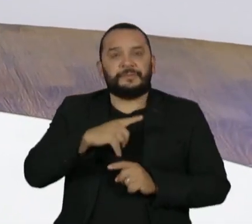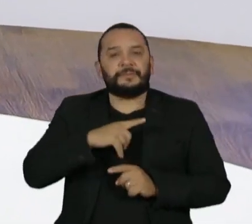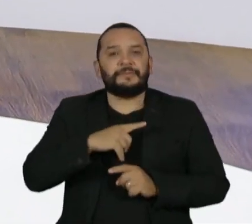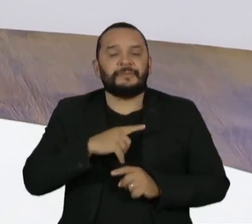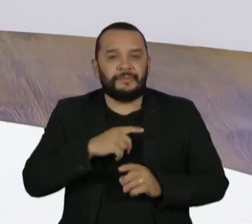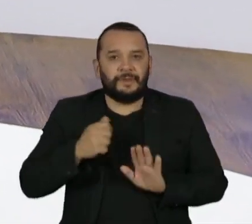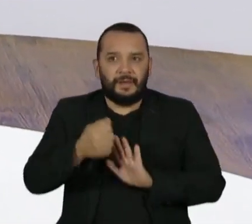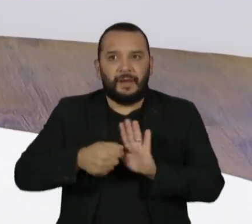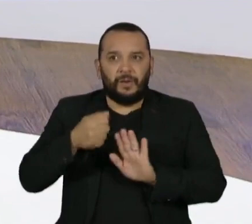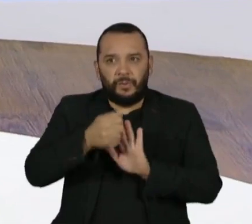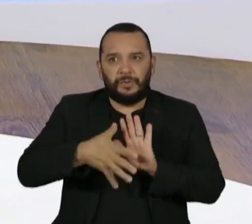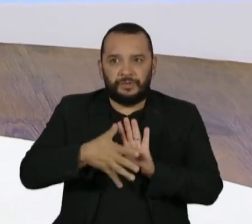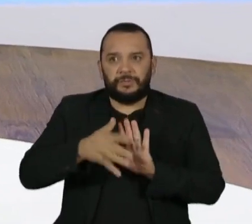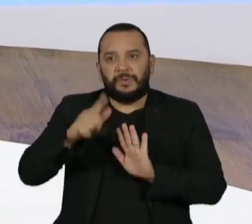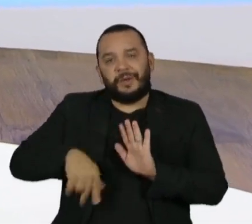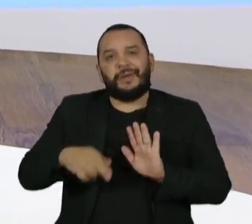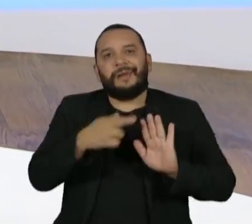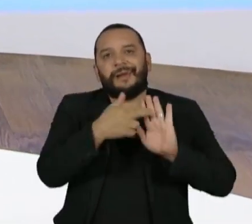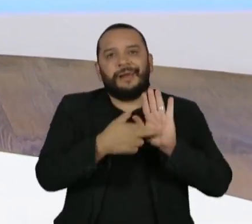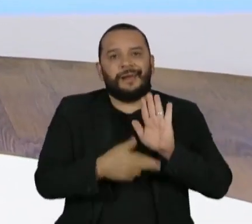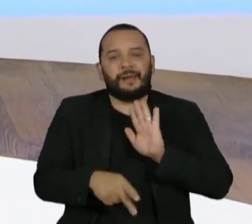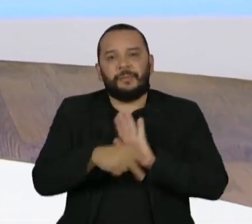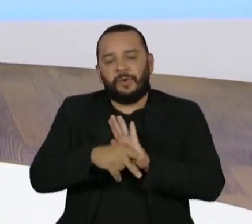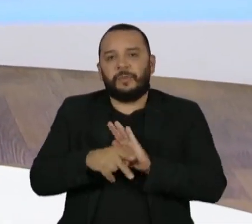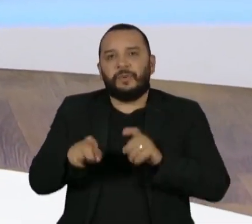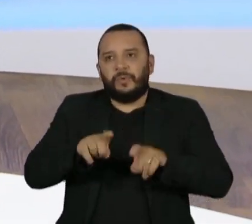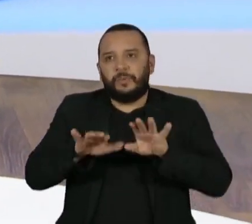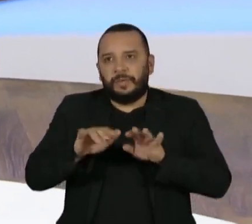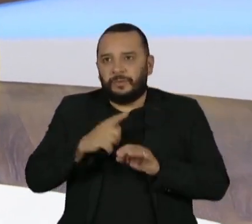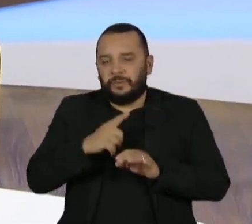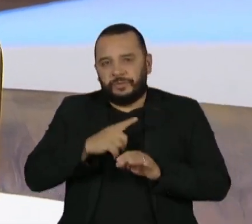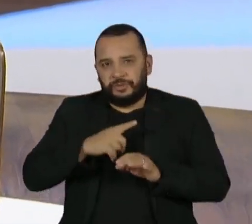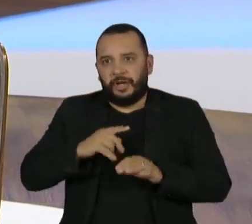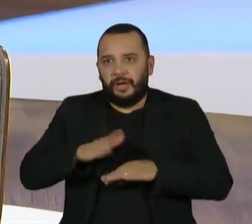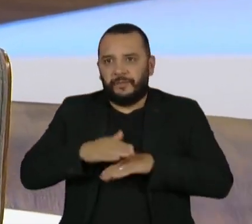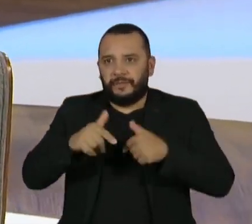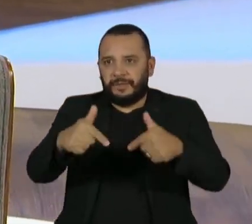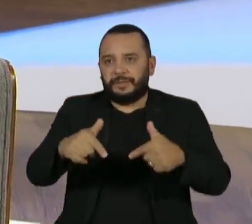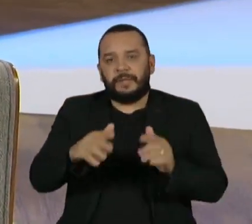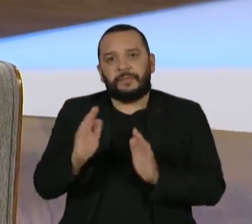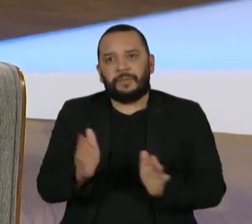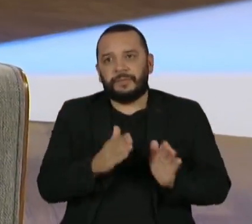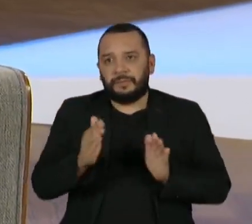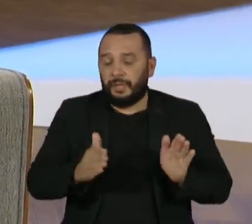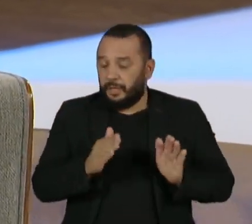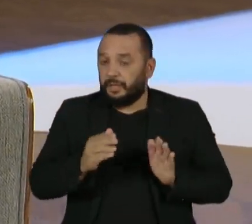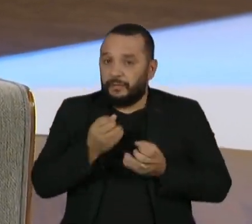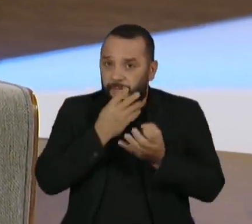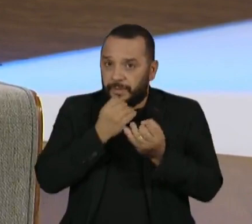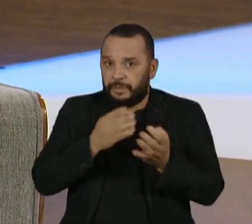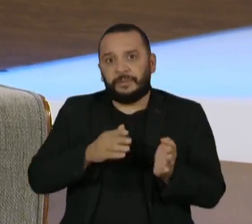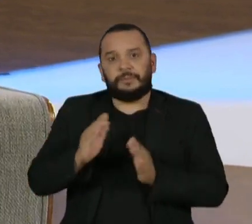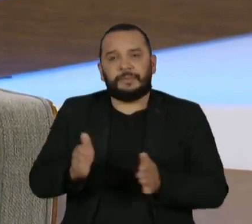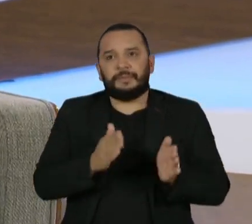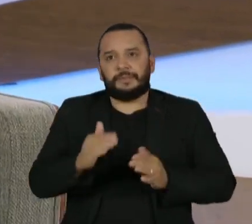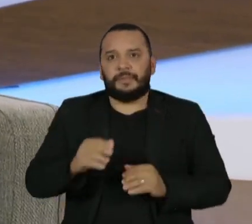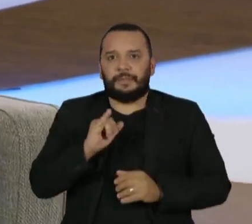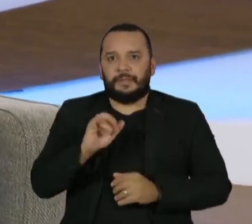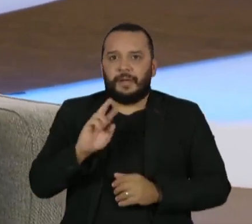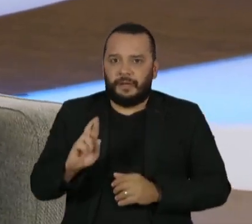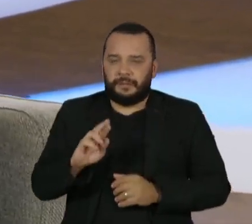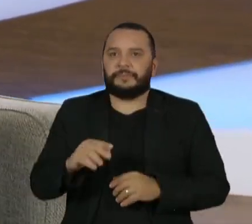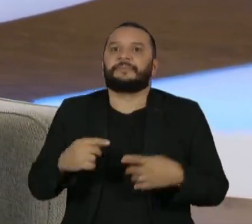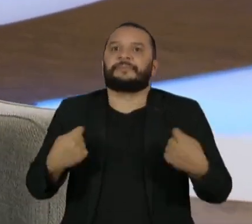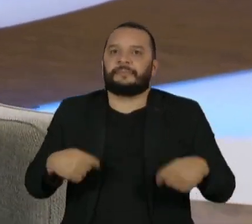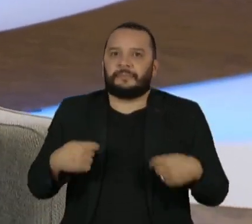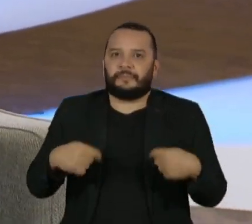computadores fazerem coisas, como processar informação, processar o imposto de renda, assim por diante. Eles deveriam, pelo menos,